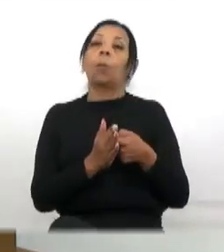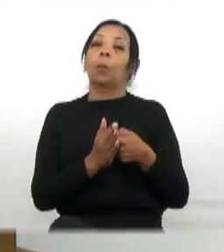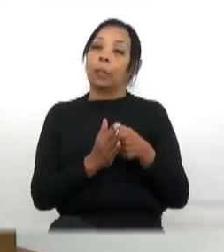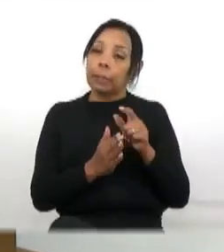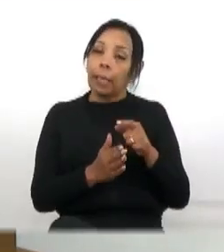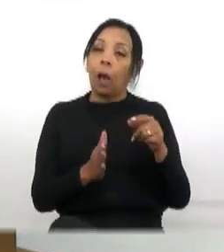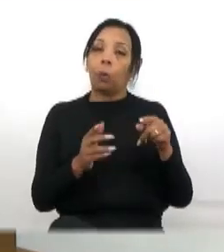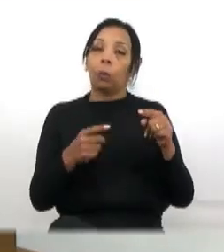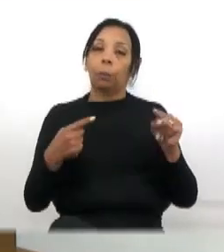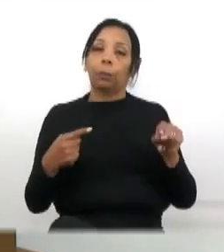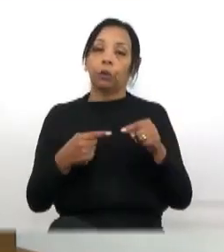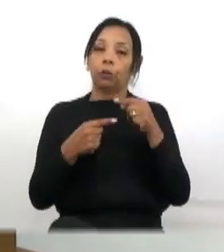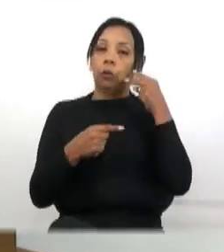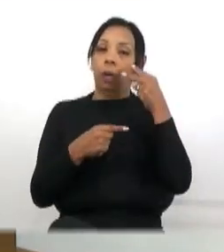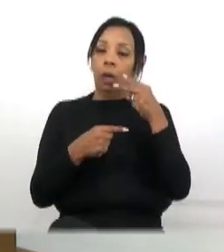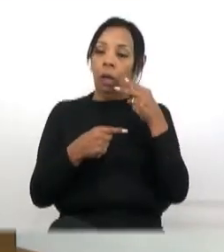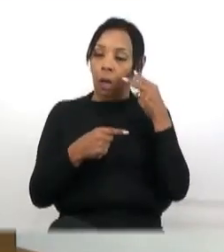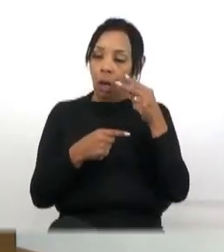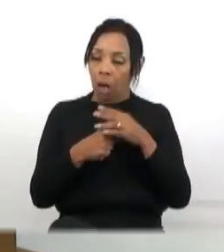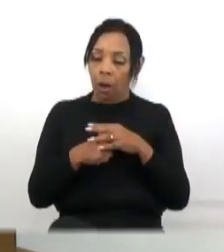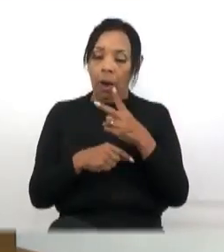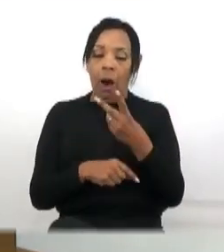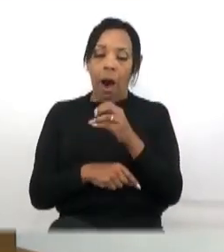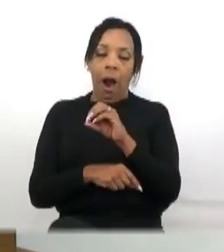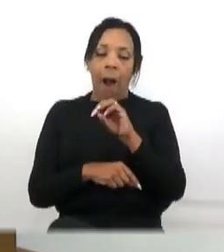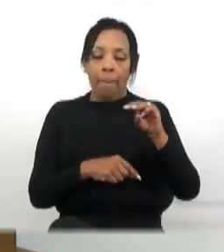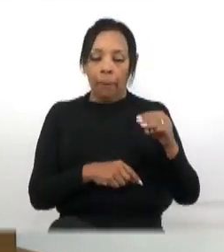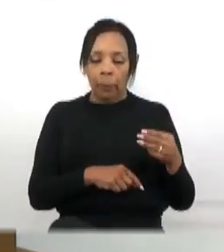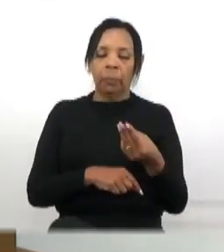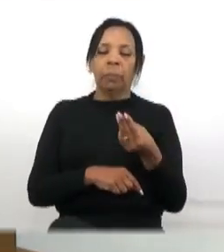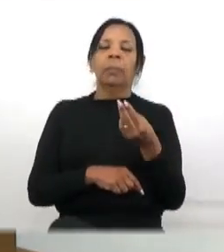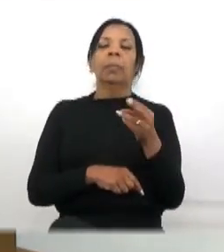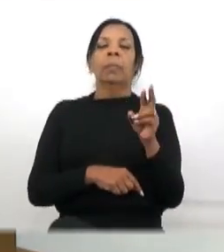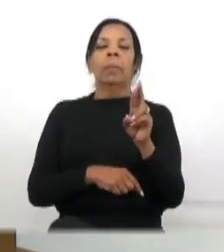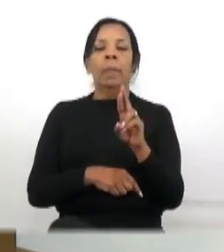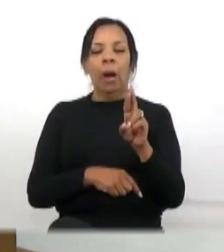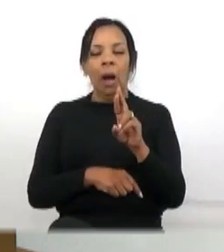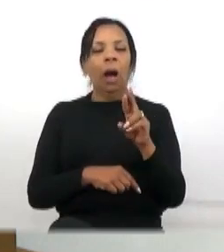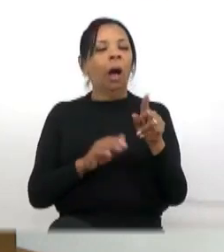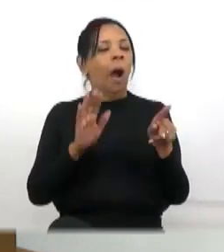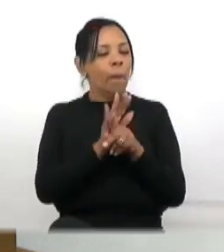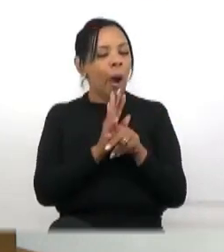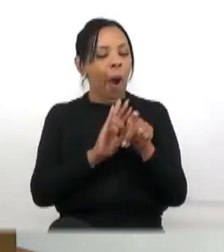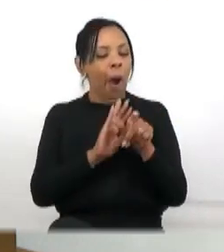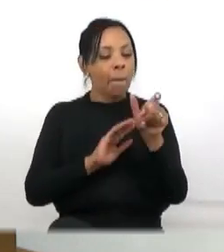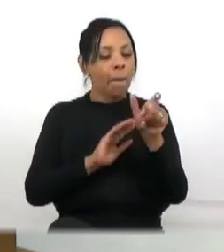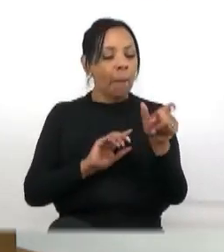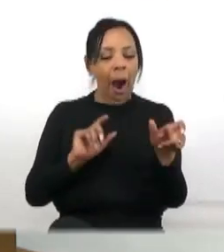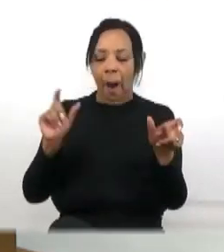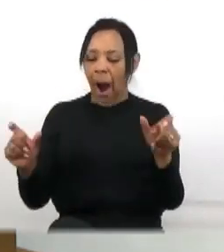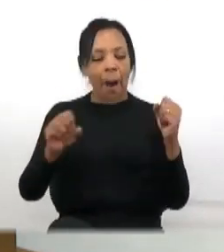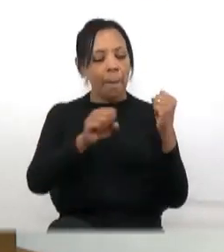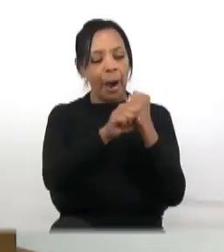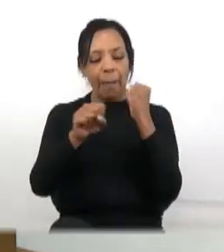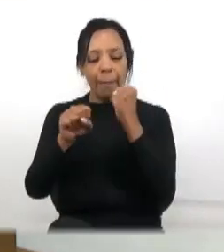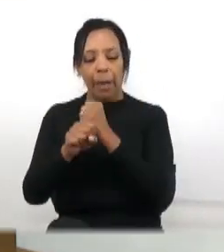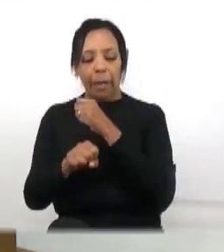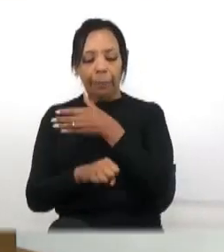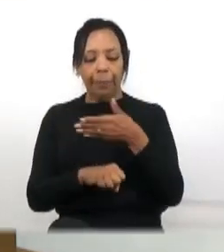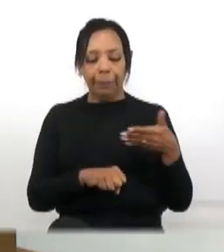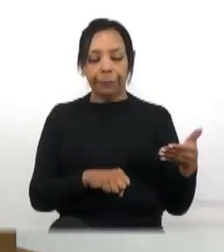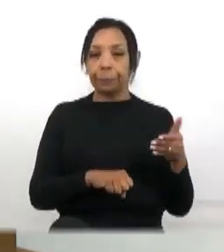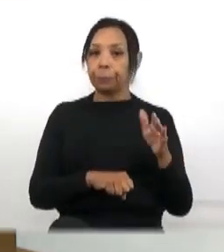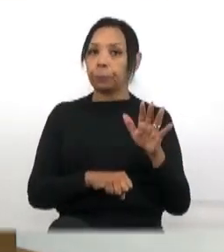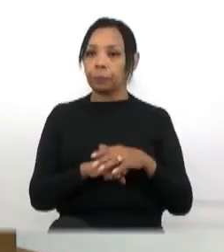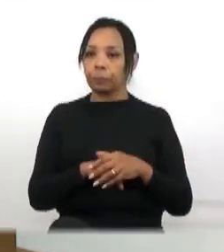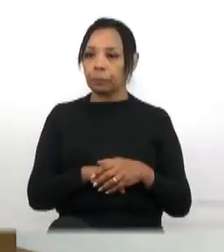ganhamos para isso, 20 milhões, estou falando, quase 20 milhões as duas obras, quase 20 milhões e nomeia